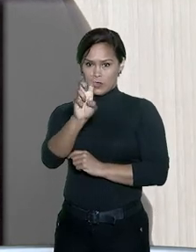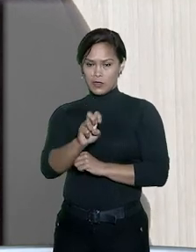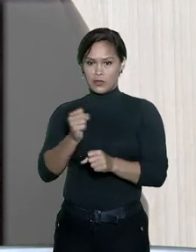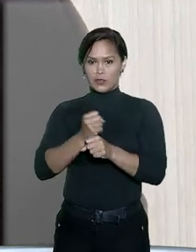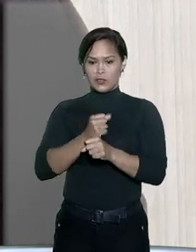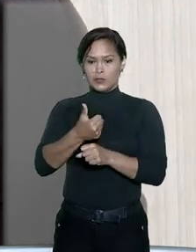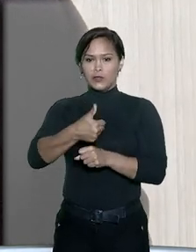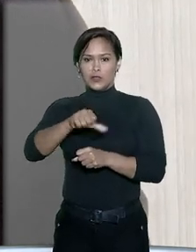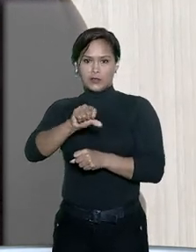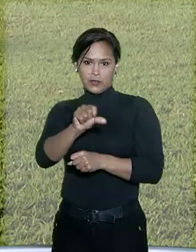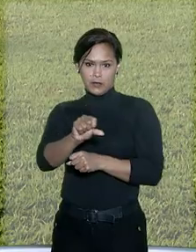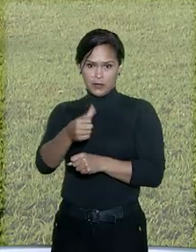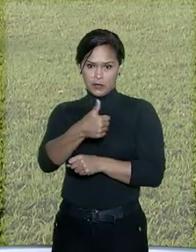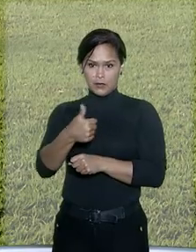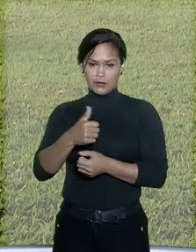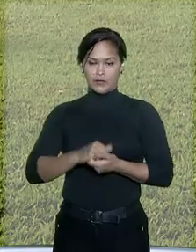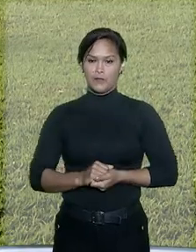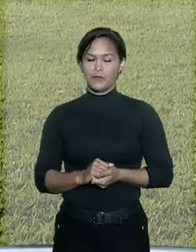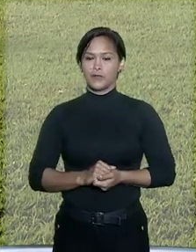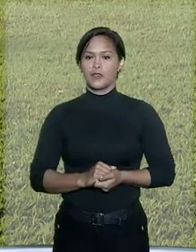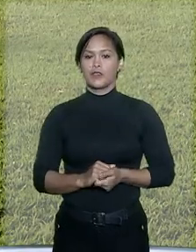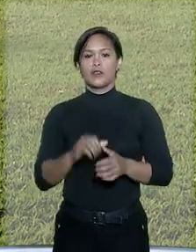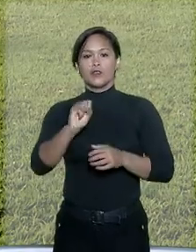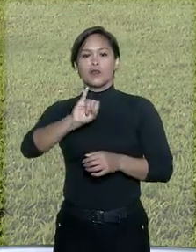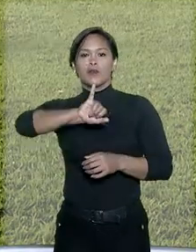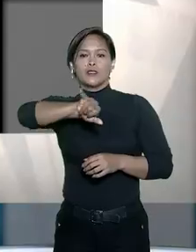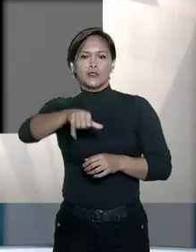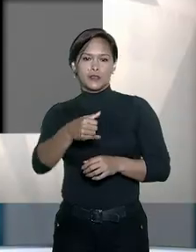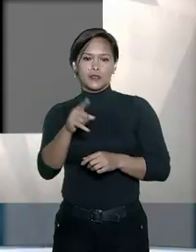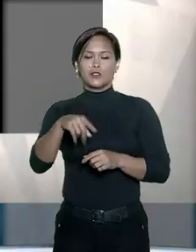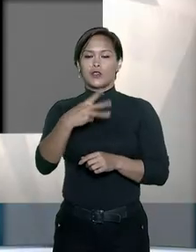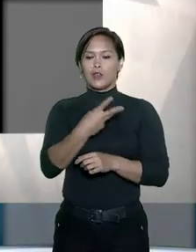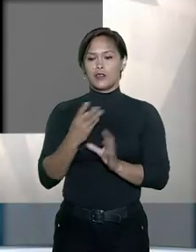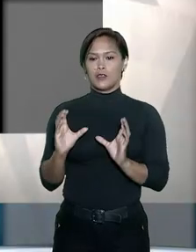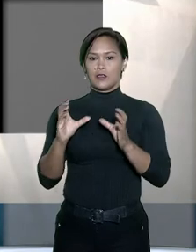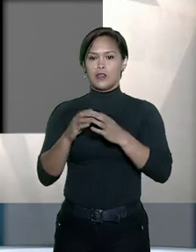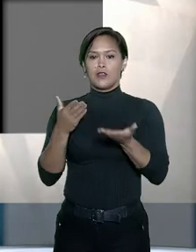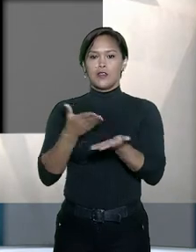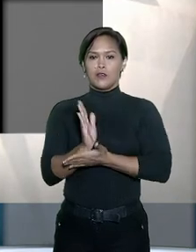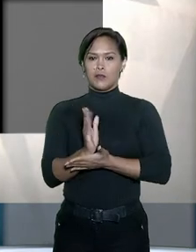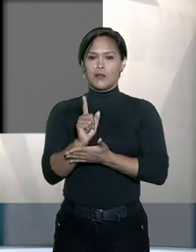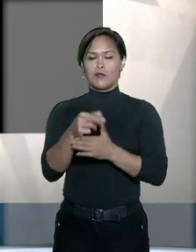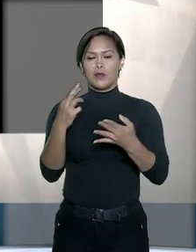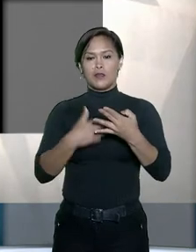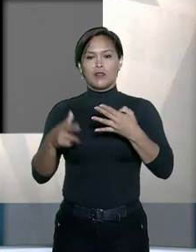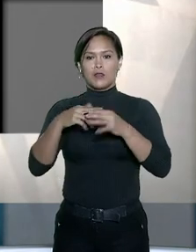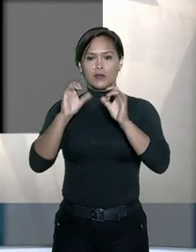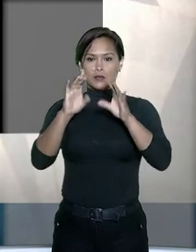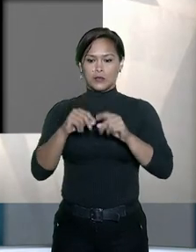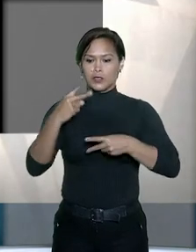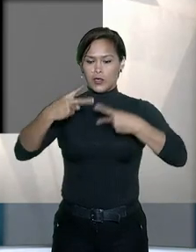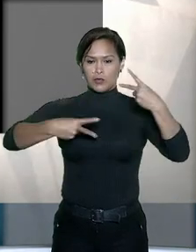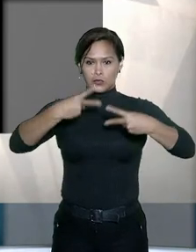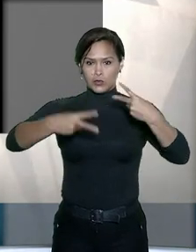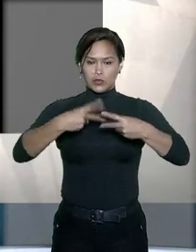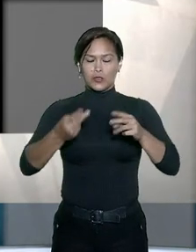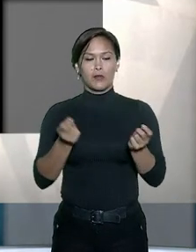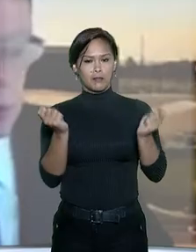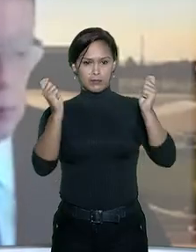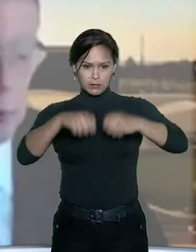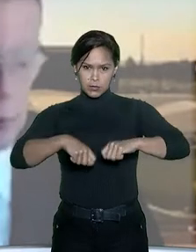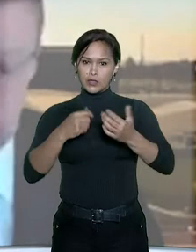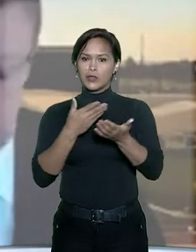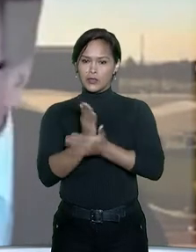1991. No Superior Tribunal de Justiça, a terceira turma deu provimento ao Recurso Especial do Shopping para permitir a